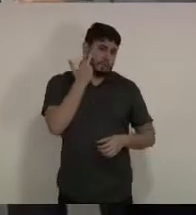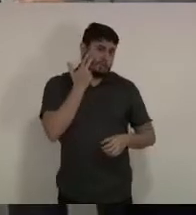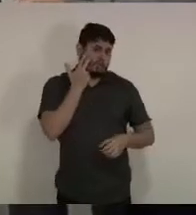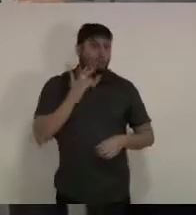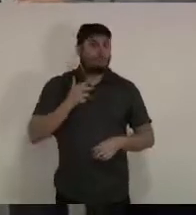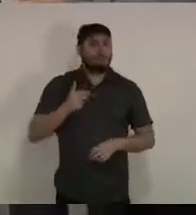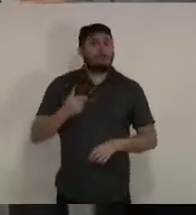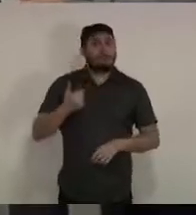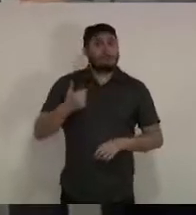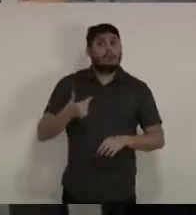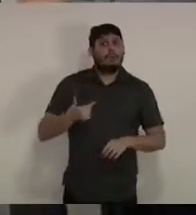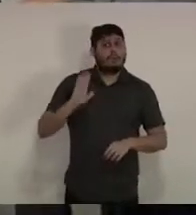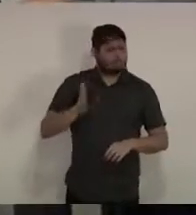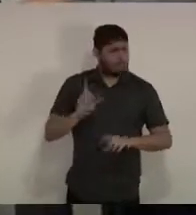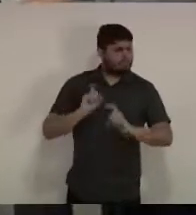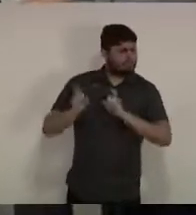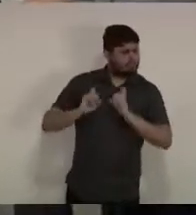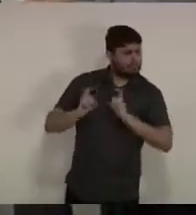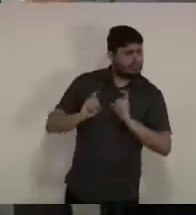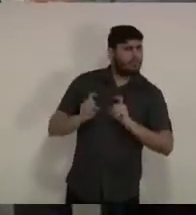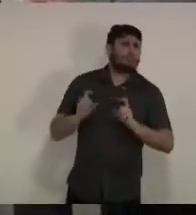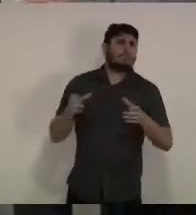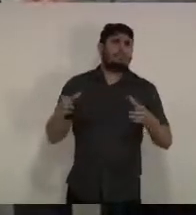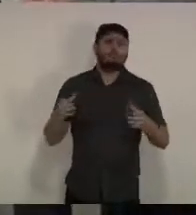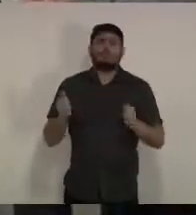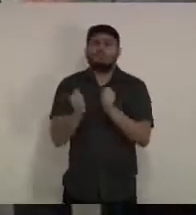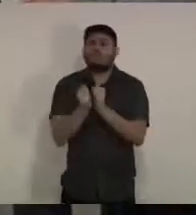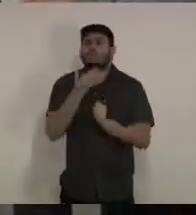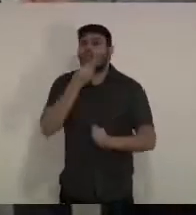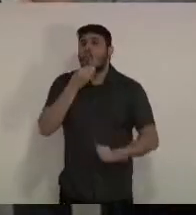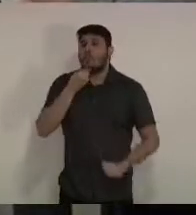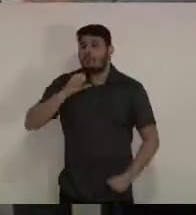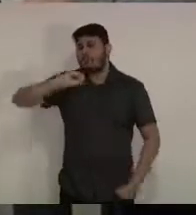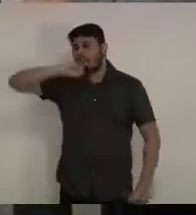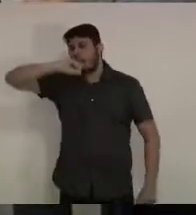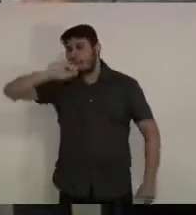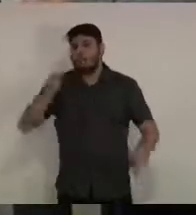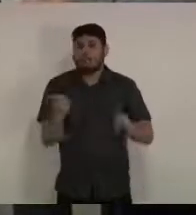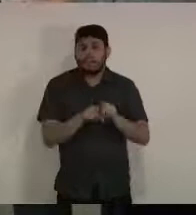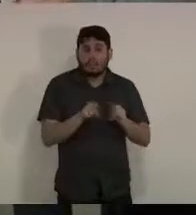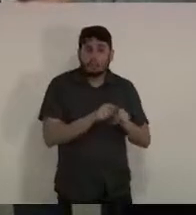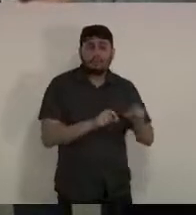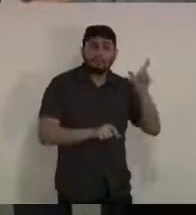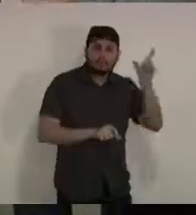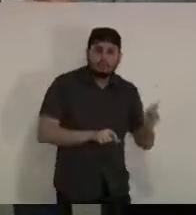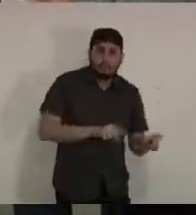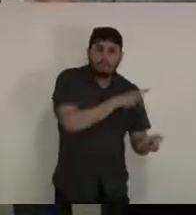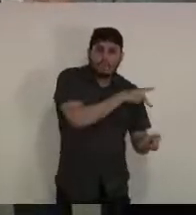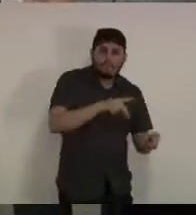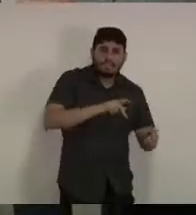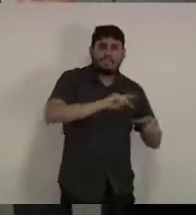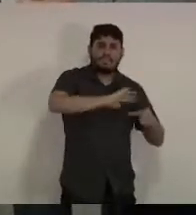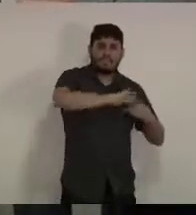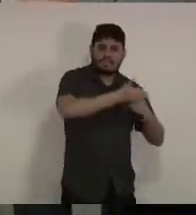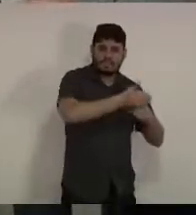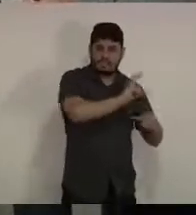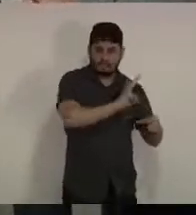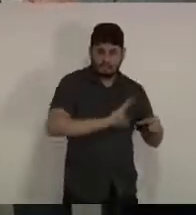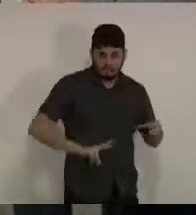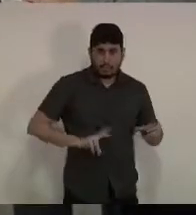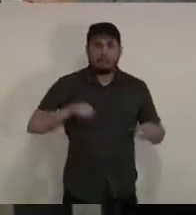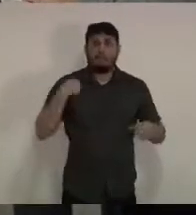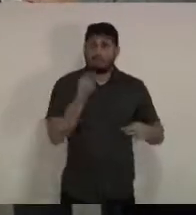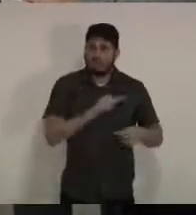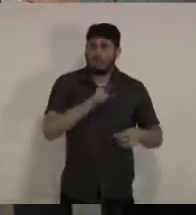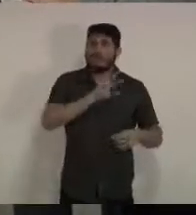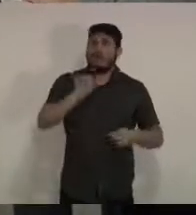o bispo de Ocesano e também com o presidente da Câmara de Vereadores que convocou uma sessão extraordinária para apreciação desse projeto de lei hoje à tarde. Nós